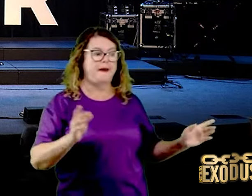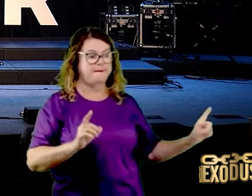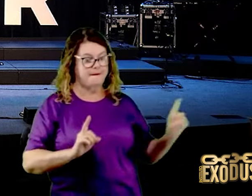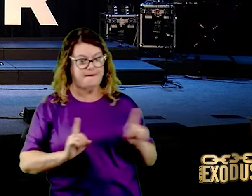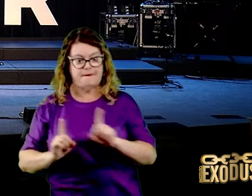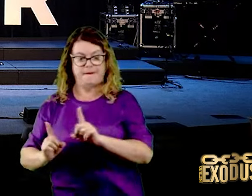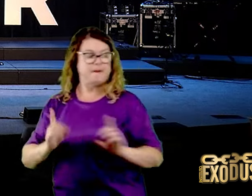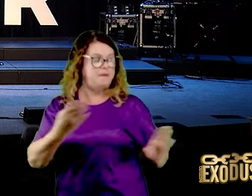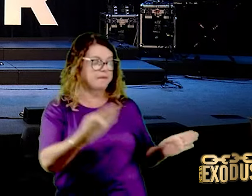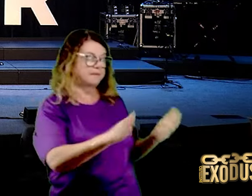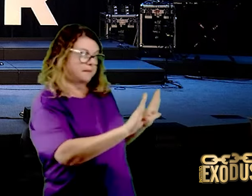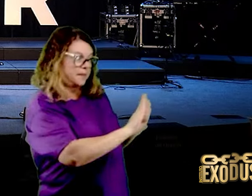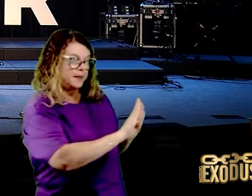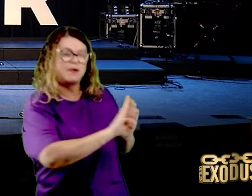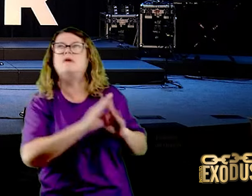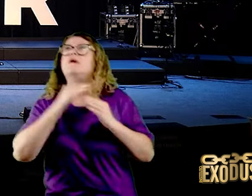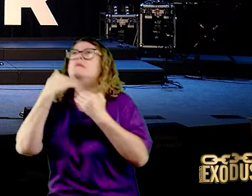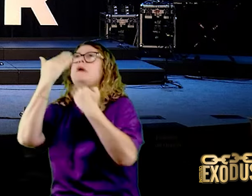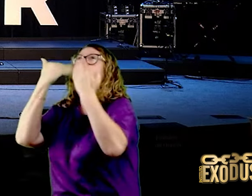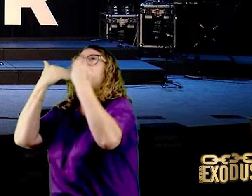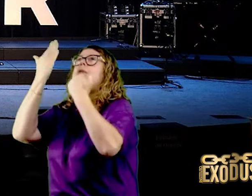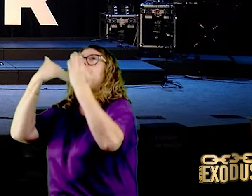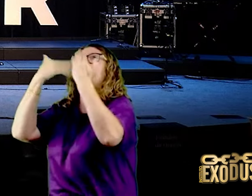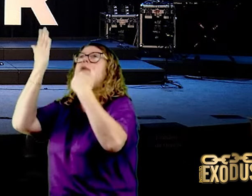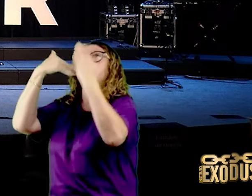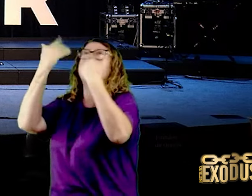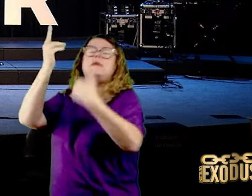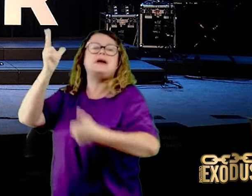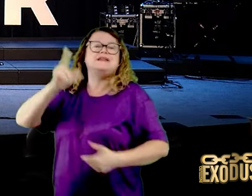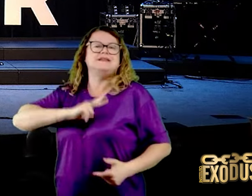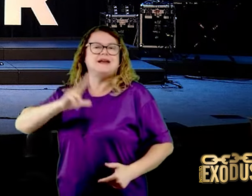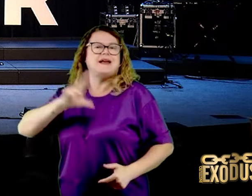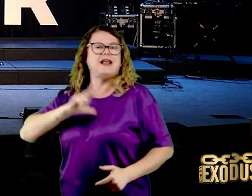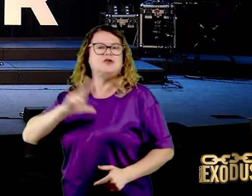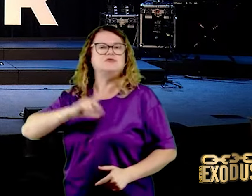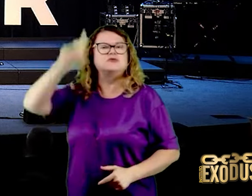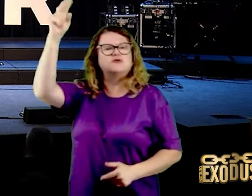Ele vem em secreto, em secreto, Ele te recompensa.